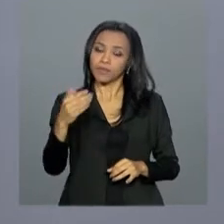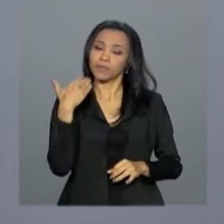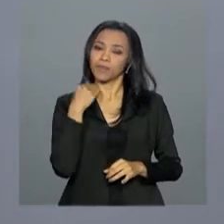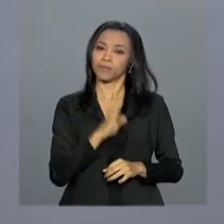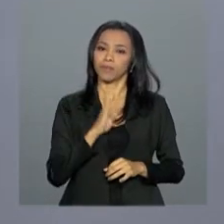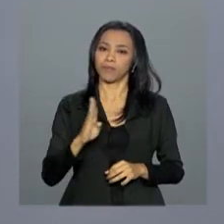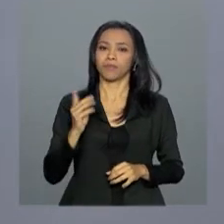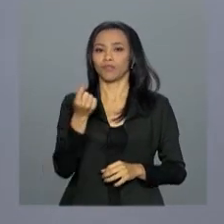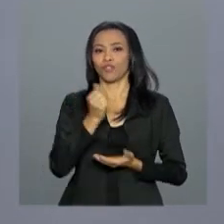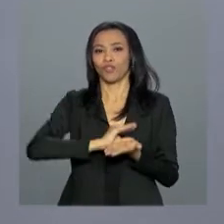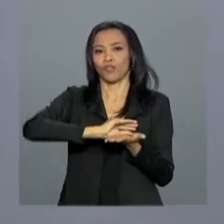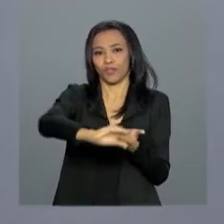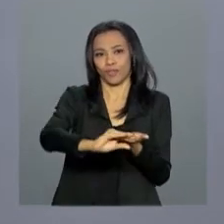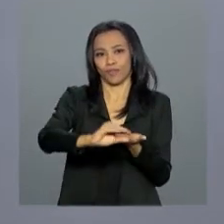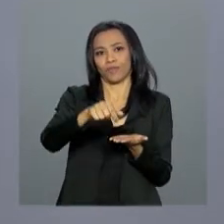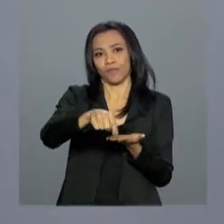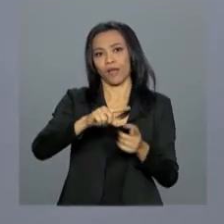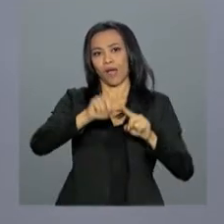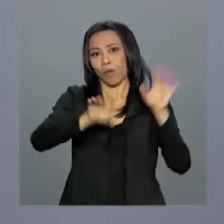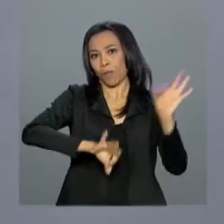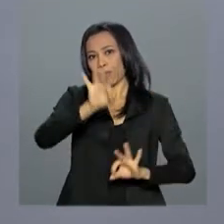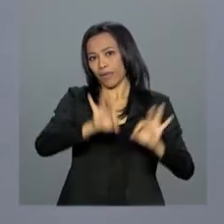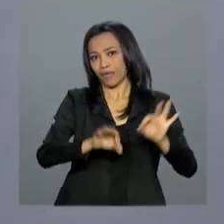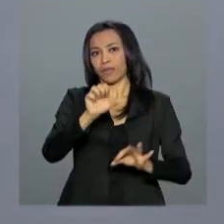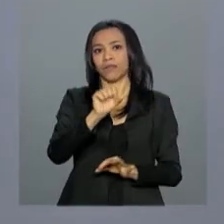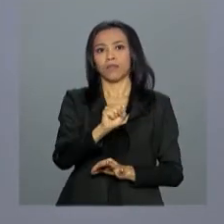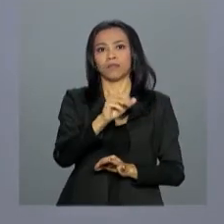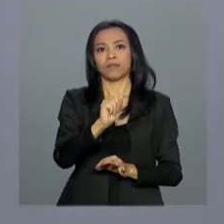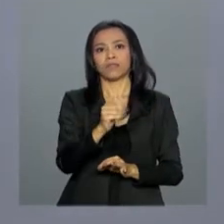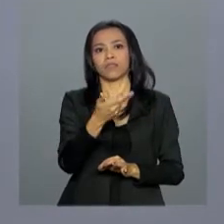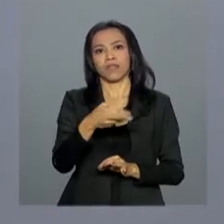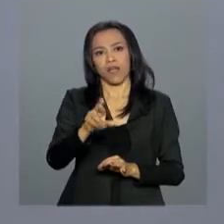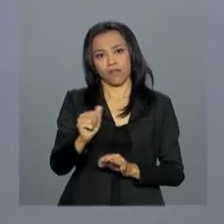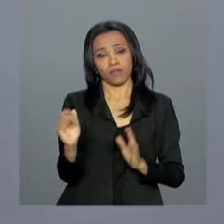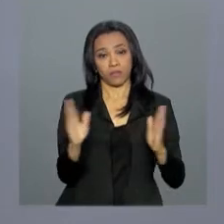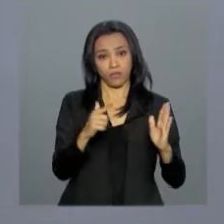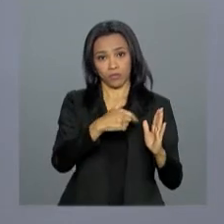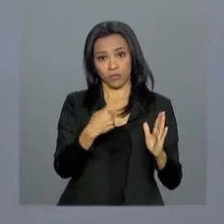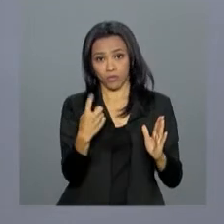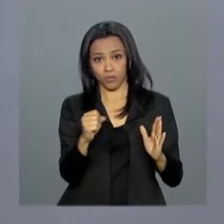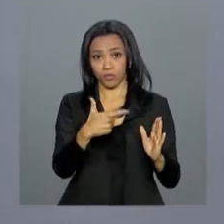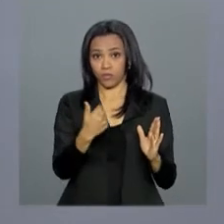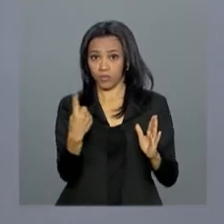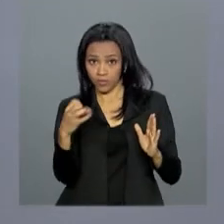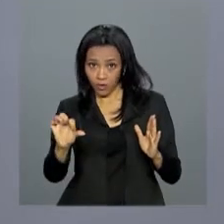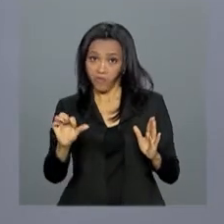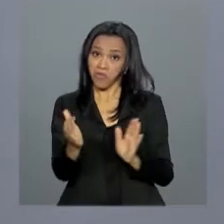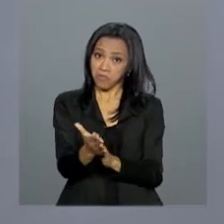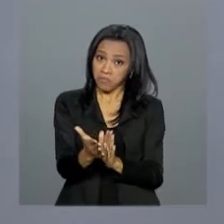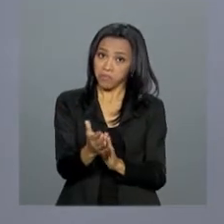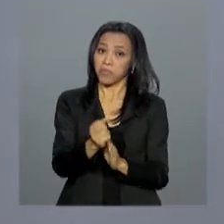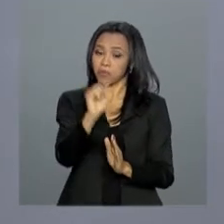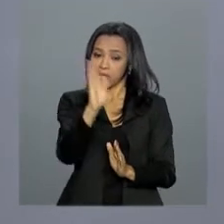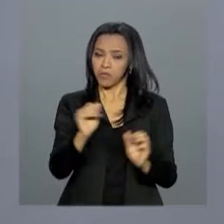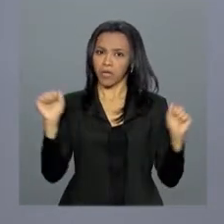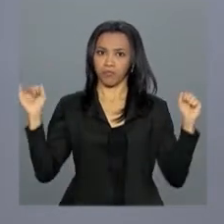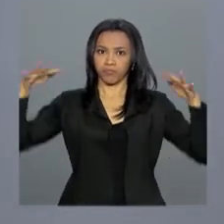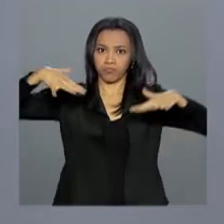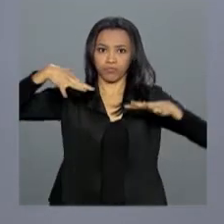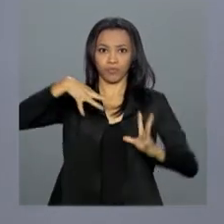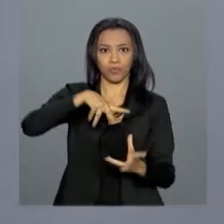Safra 2018-2019. No discurso, ele disse que o plano prestigia a agricultura brasileira, que é reconhecida